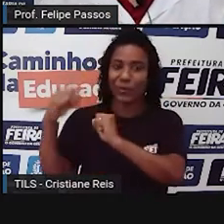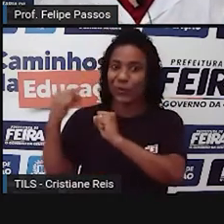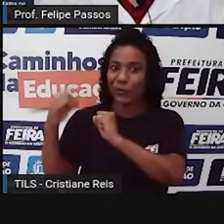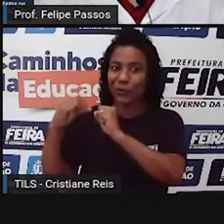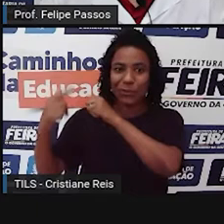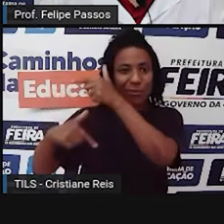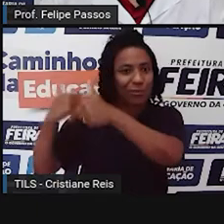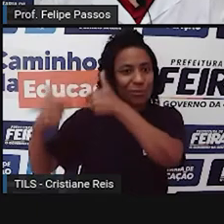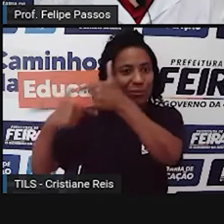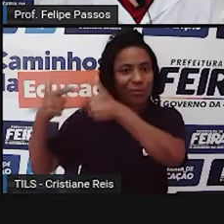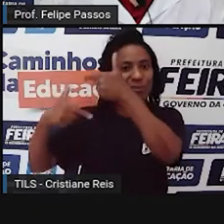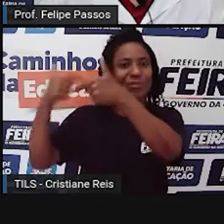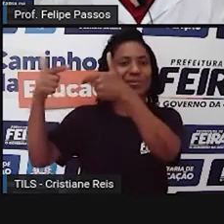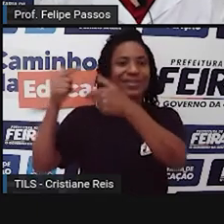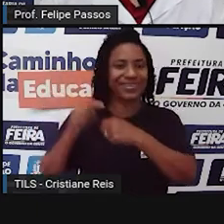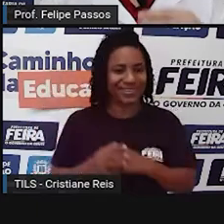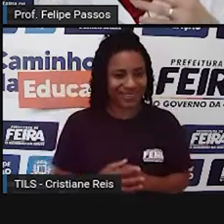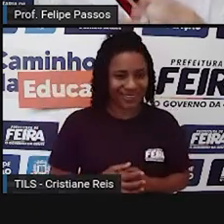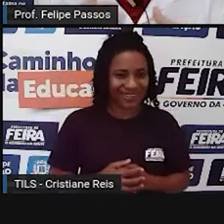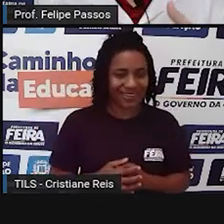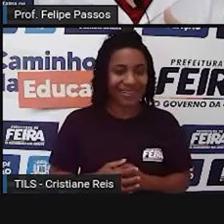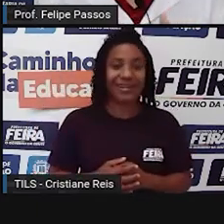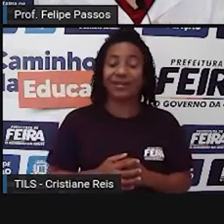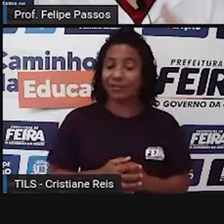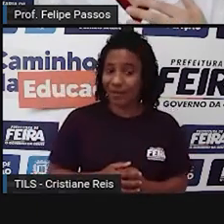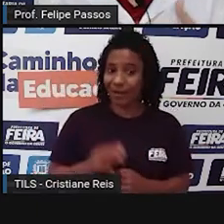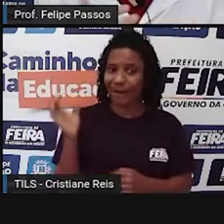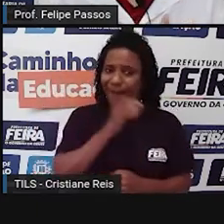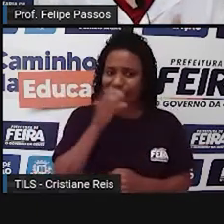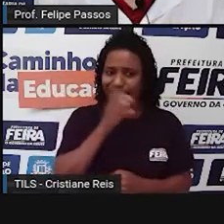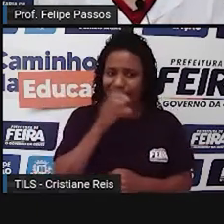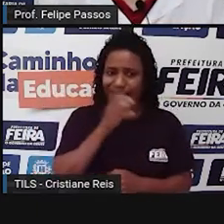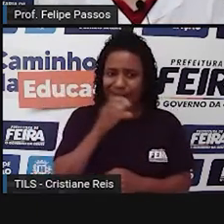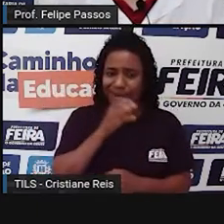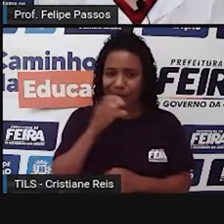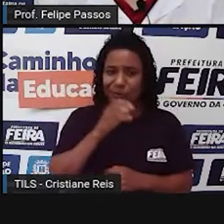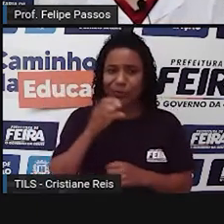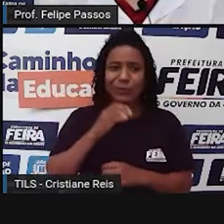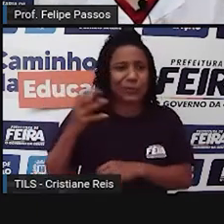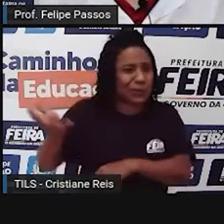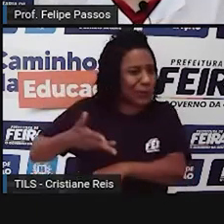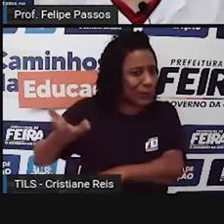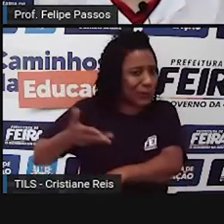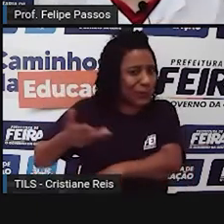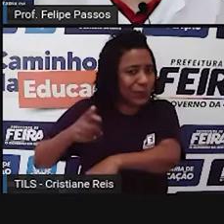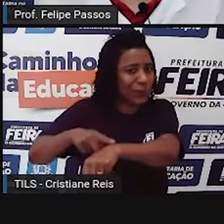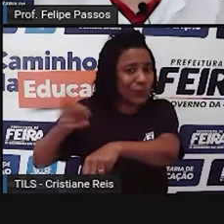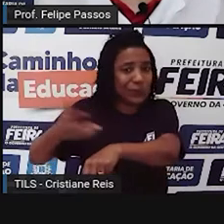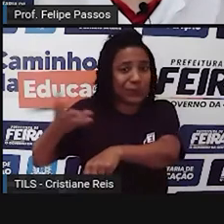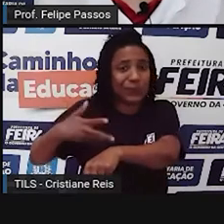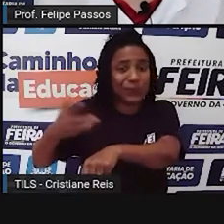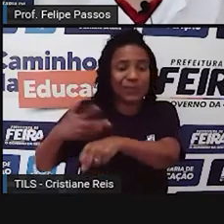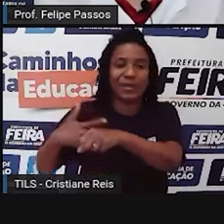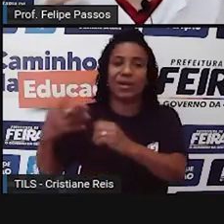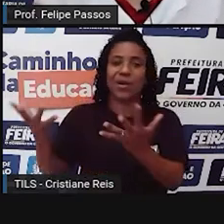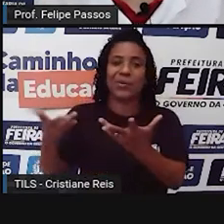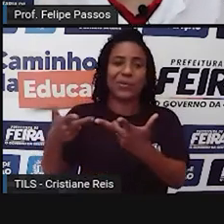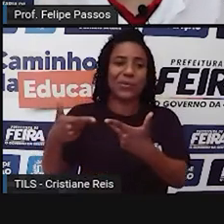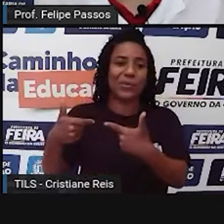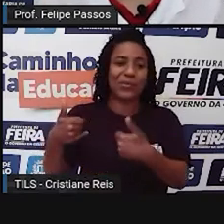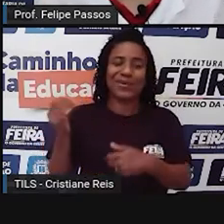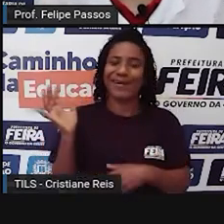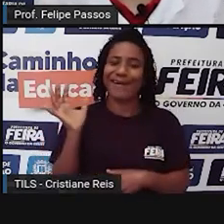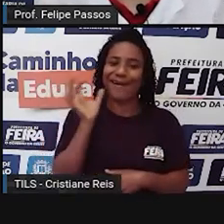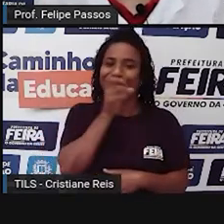formas que o ser humano descobriu de acelerar o processo, de fazer determinadas coisas com maior eficiência. Então,